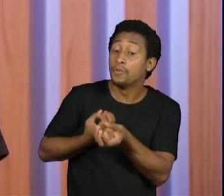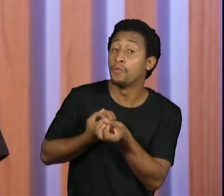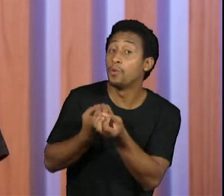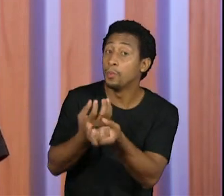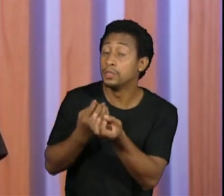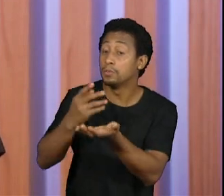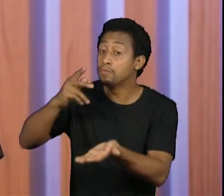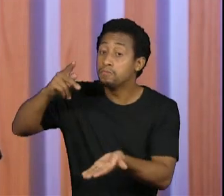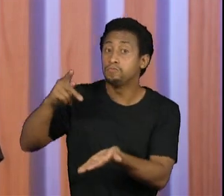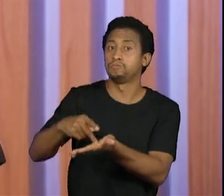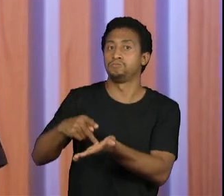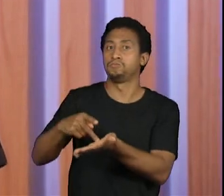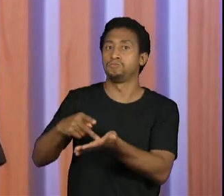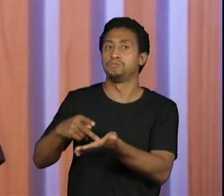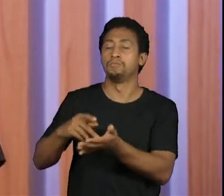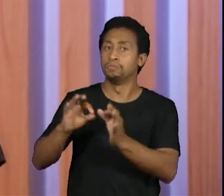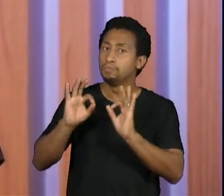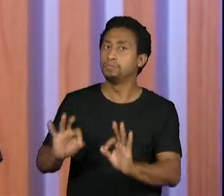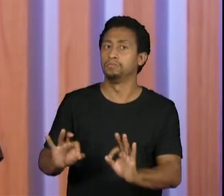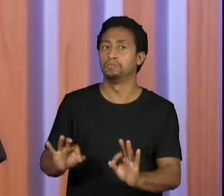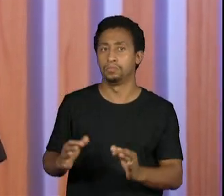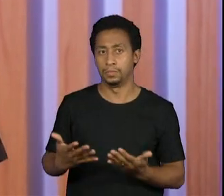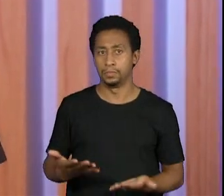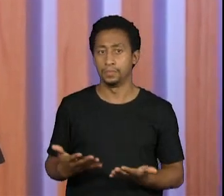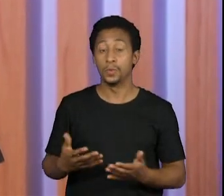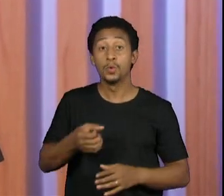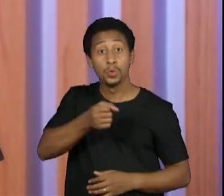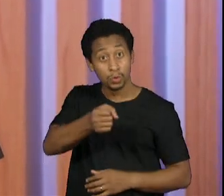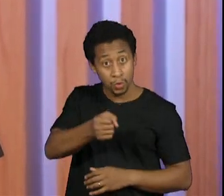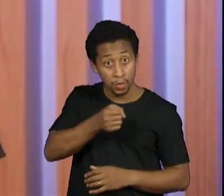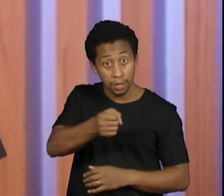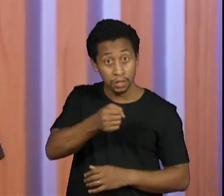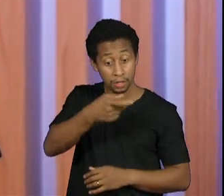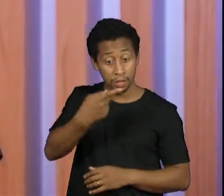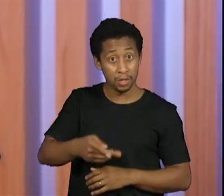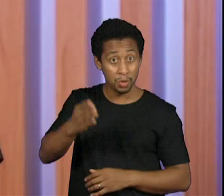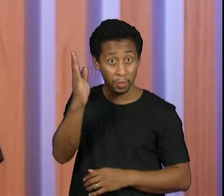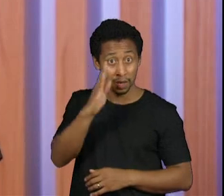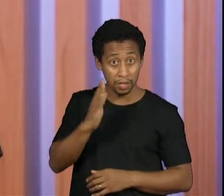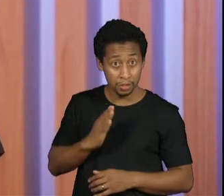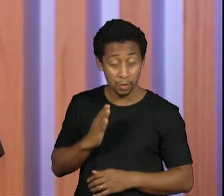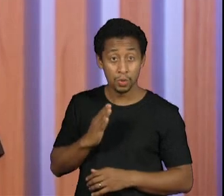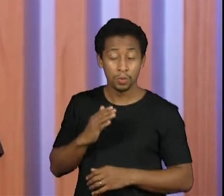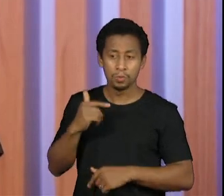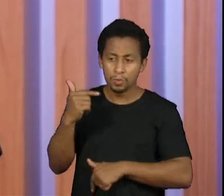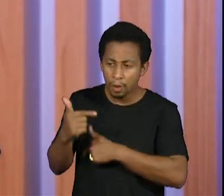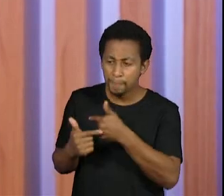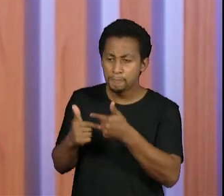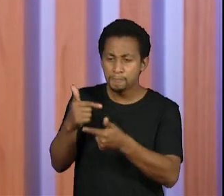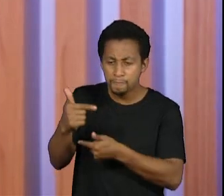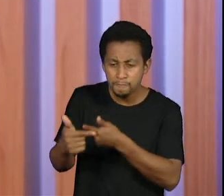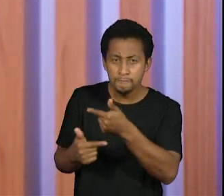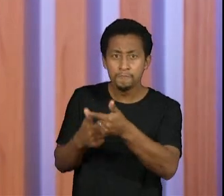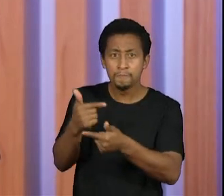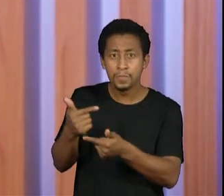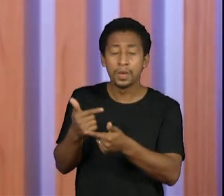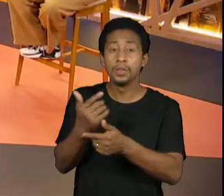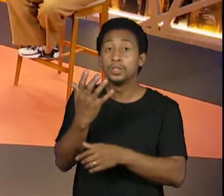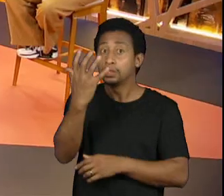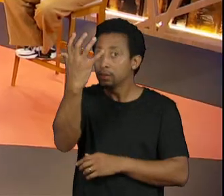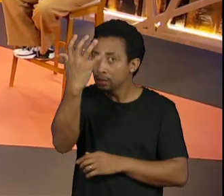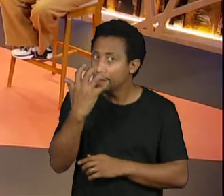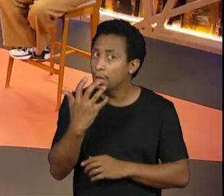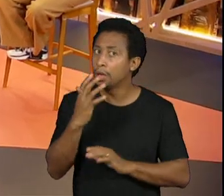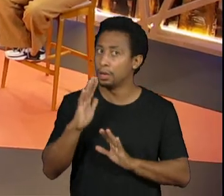existe possibilidade de um jornalista no Brasil levar a sério qualquer conceito e qualquer